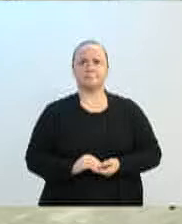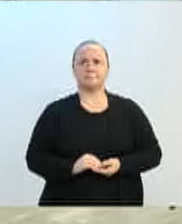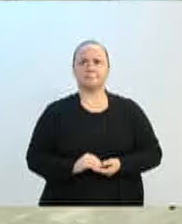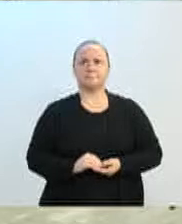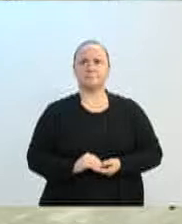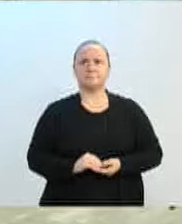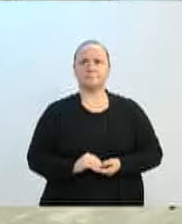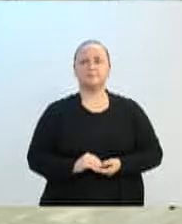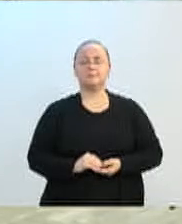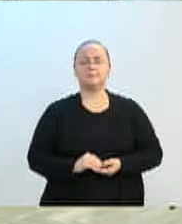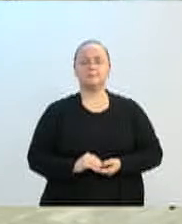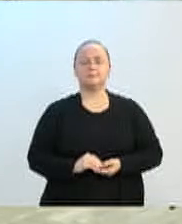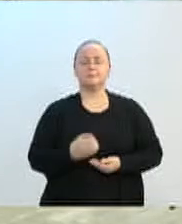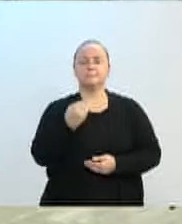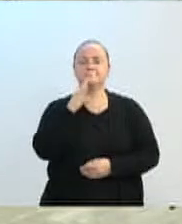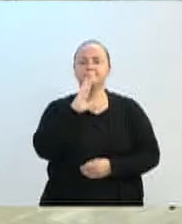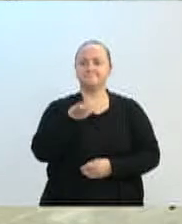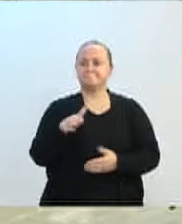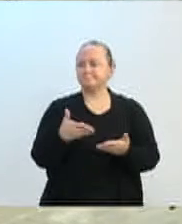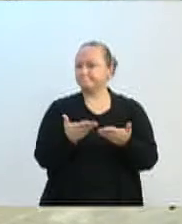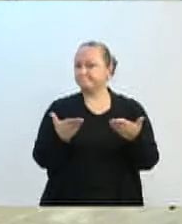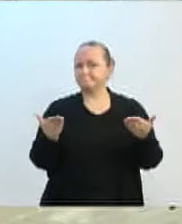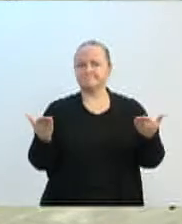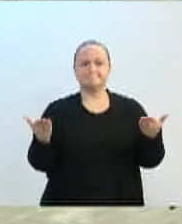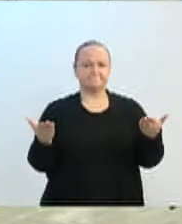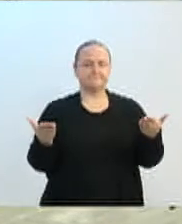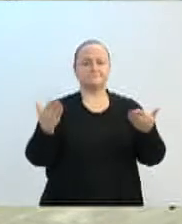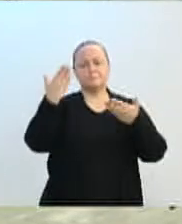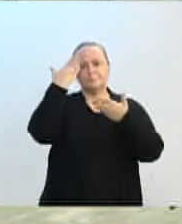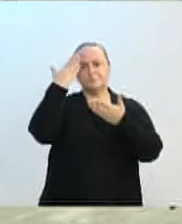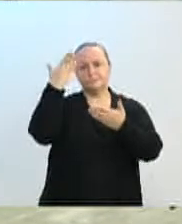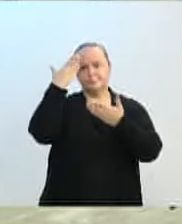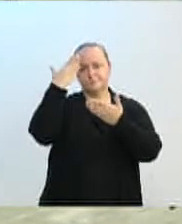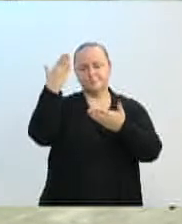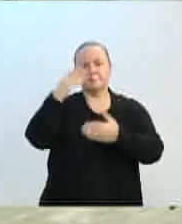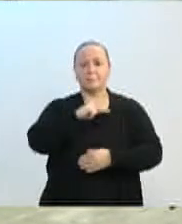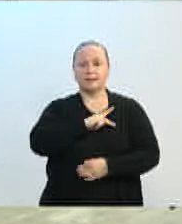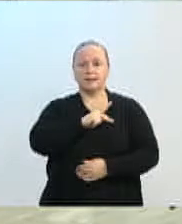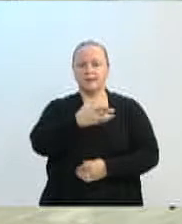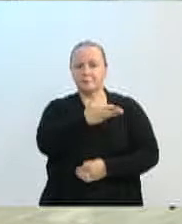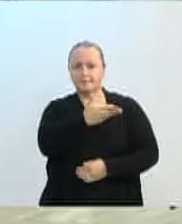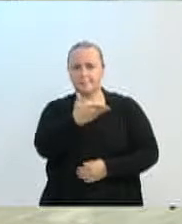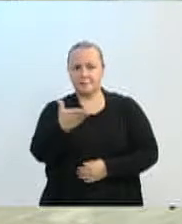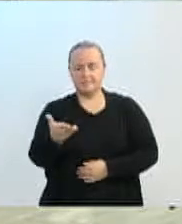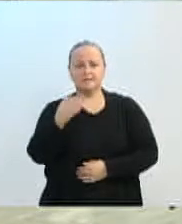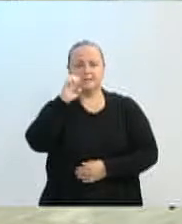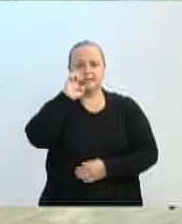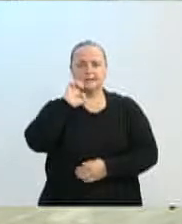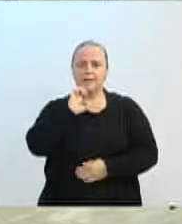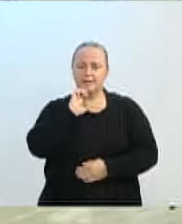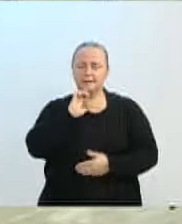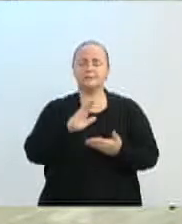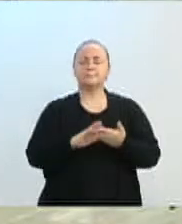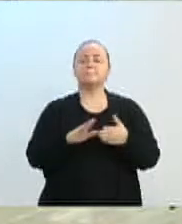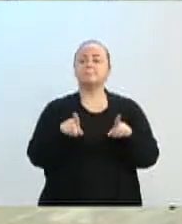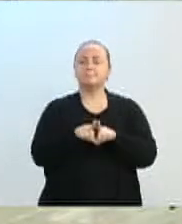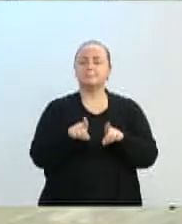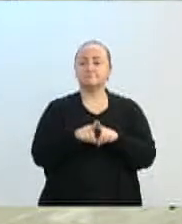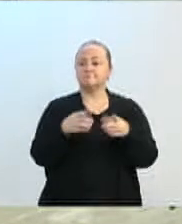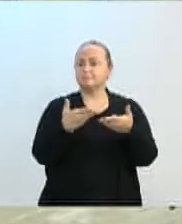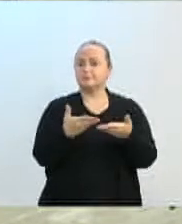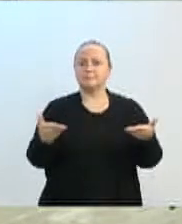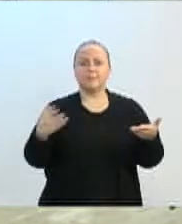Boa tarde, boa tarde a todos. Obrigada, presidente dessa casa, aos nobres vereadores,